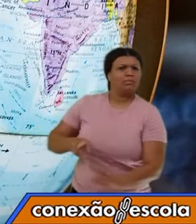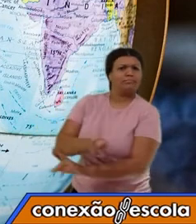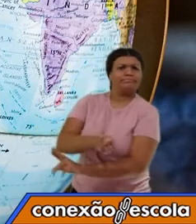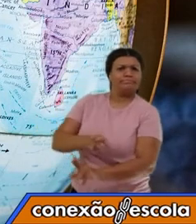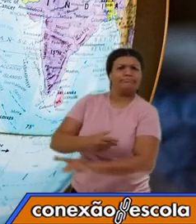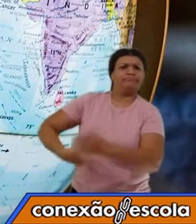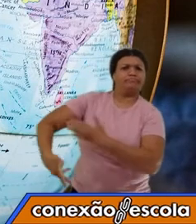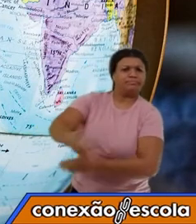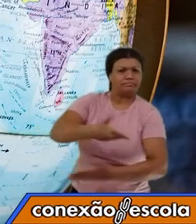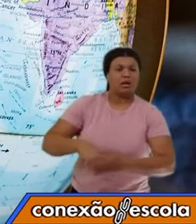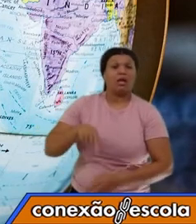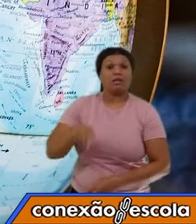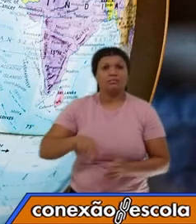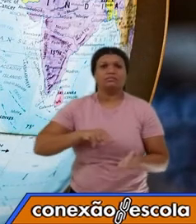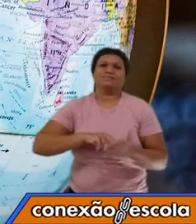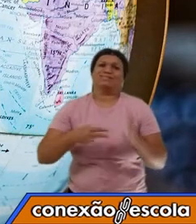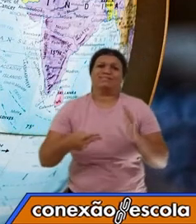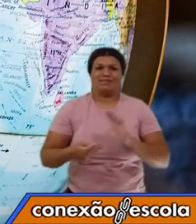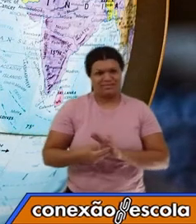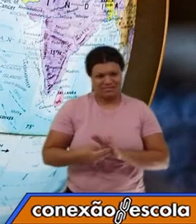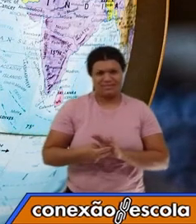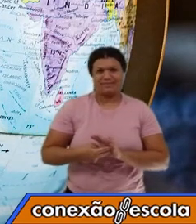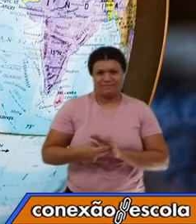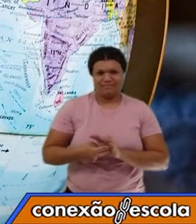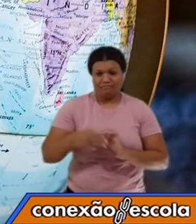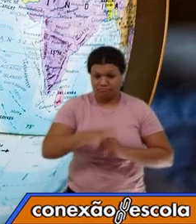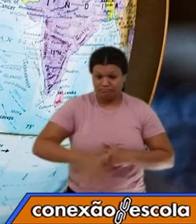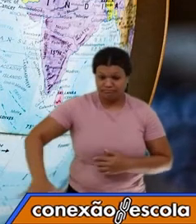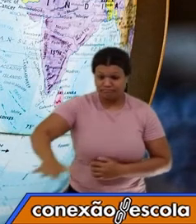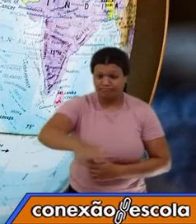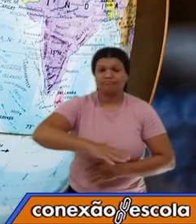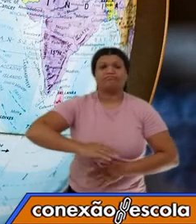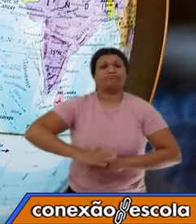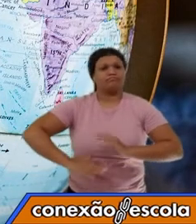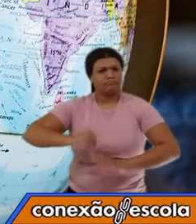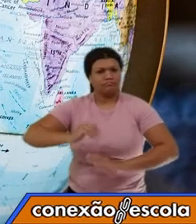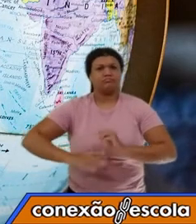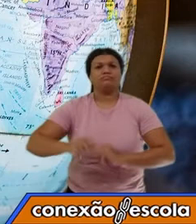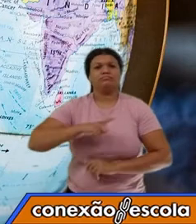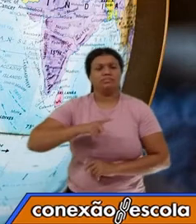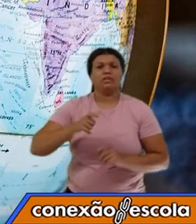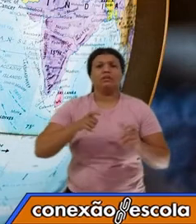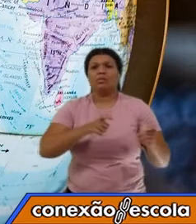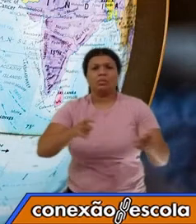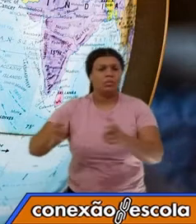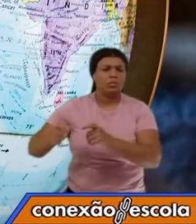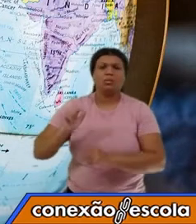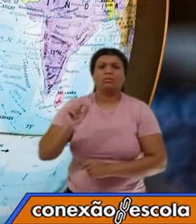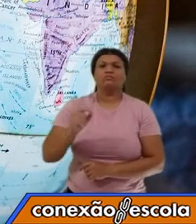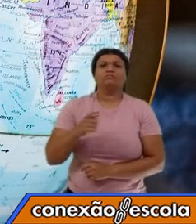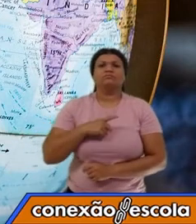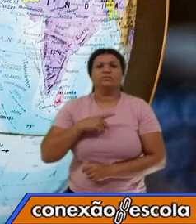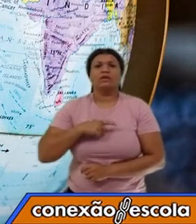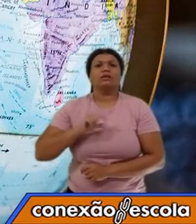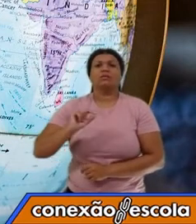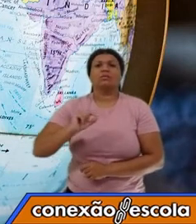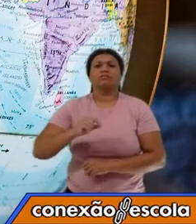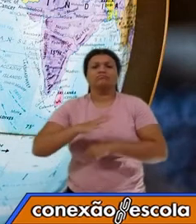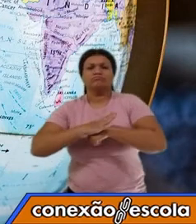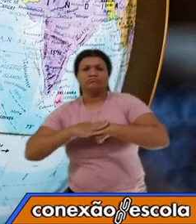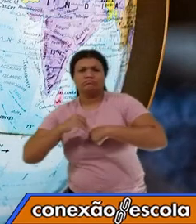é identidade. Tem a ver também, o lugar tem a ver com a afetividade e tem a ver com o pertencimento.